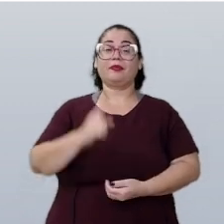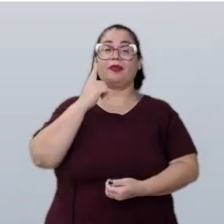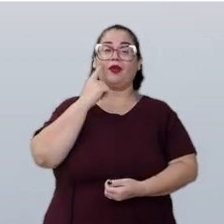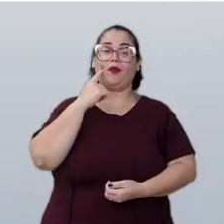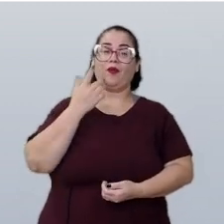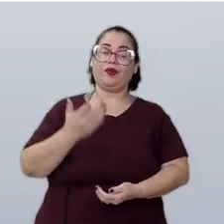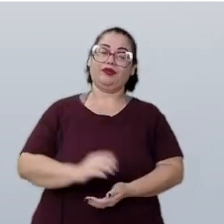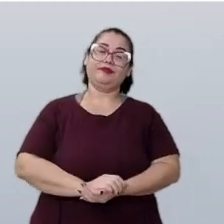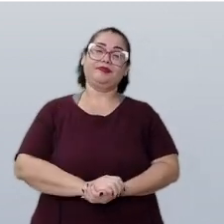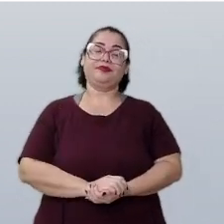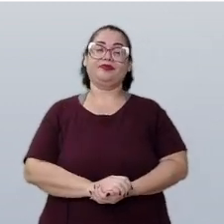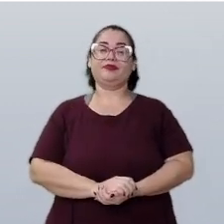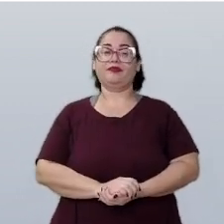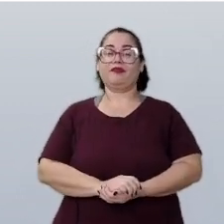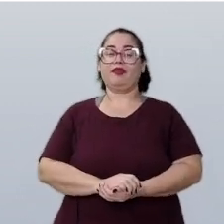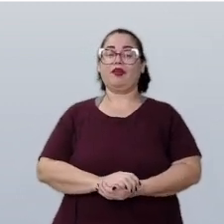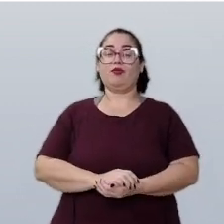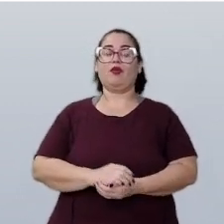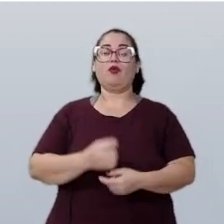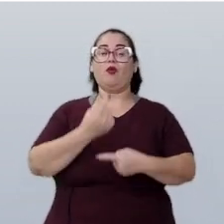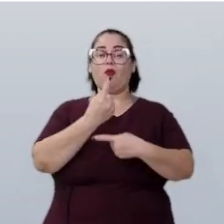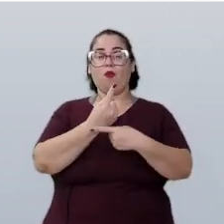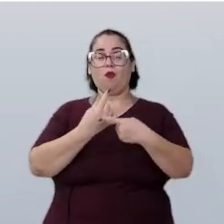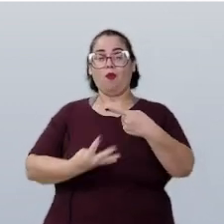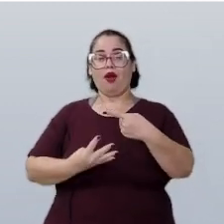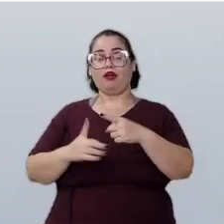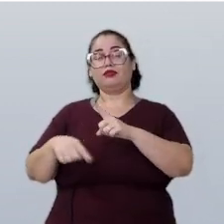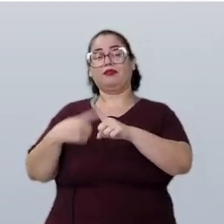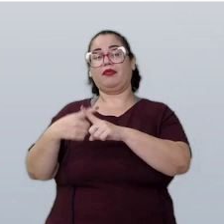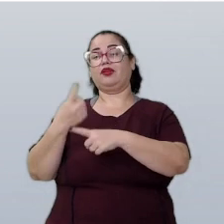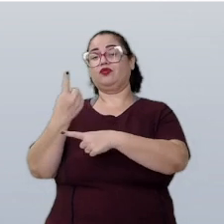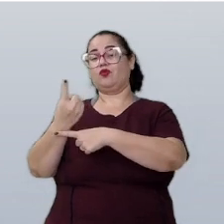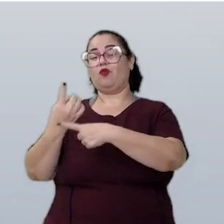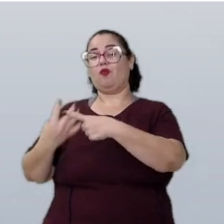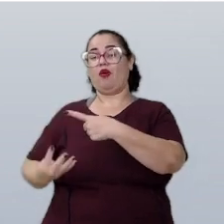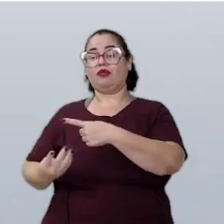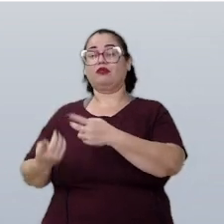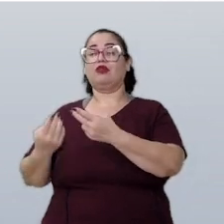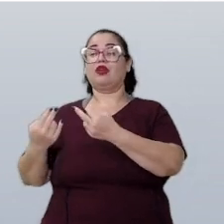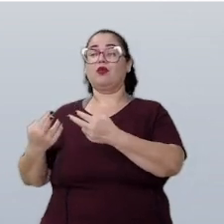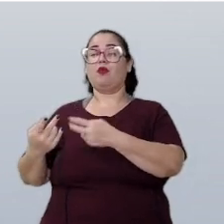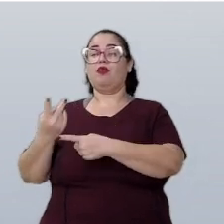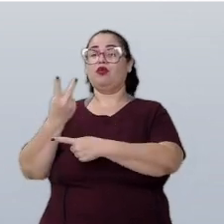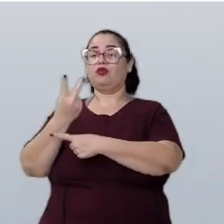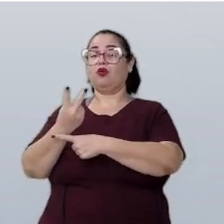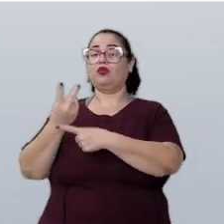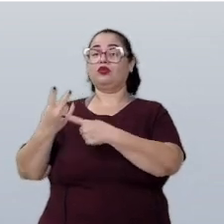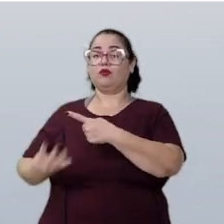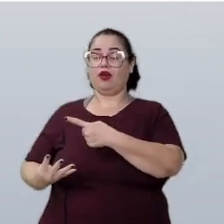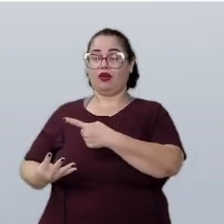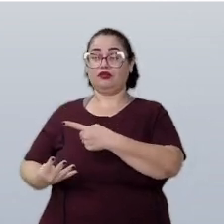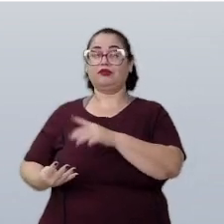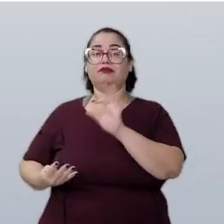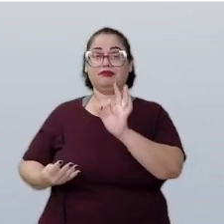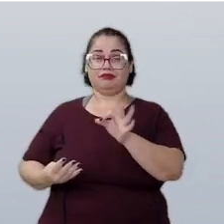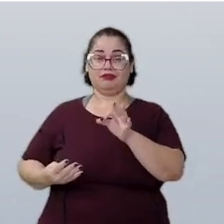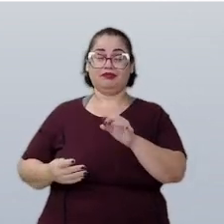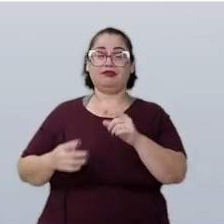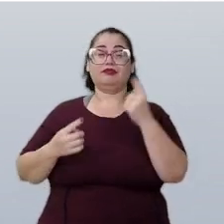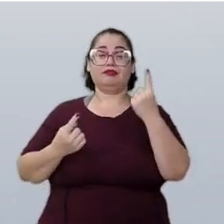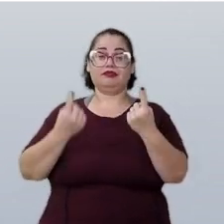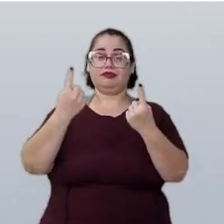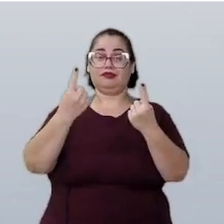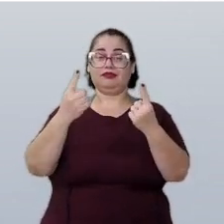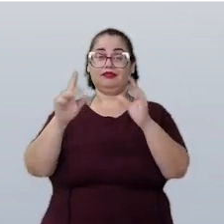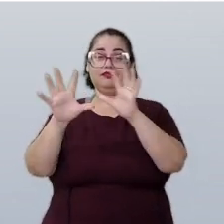só, um quarto mais um quarto é igual a dois quartos, porque nós somamos os